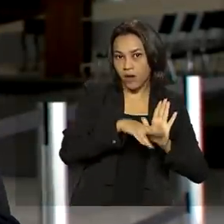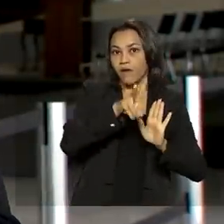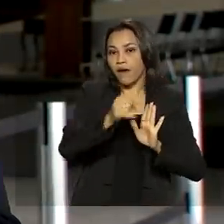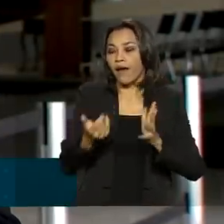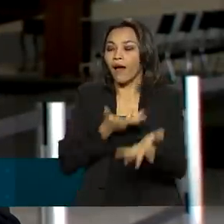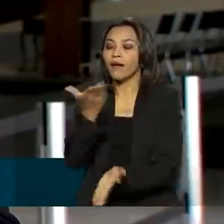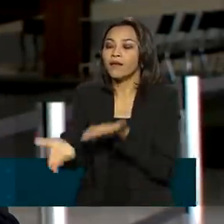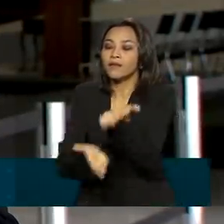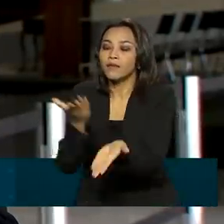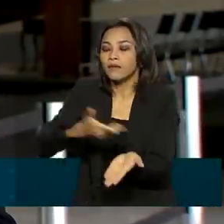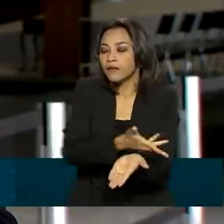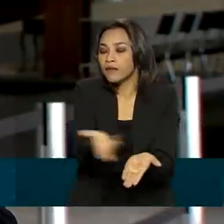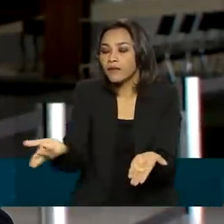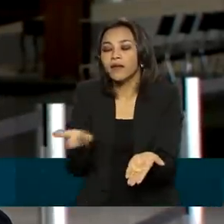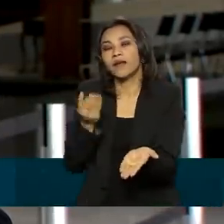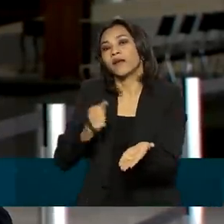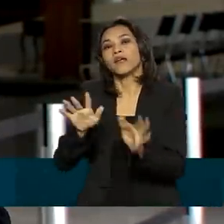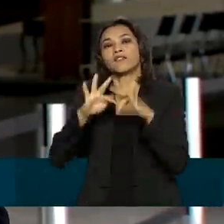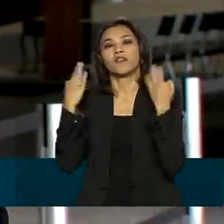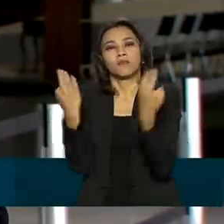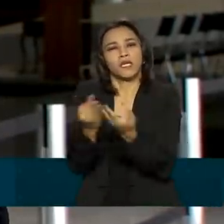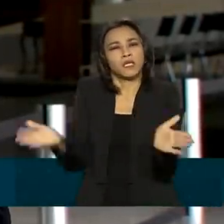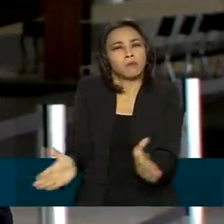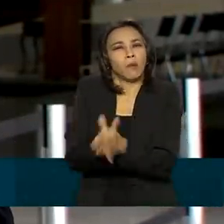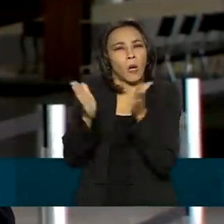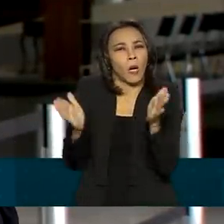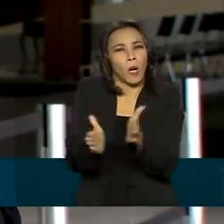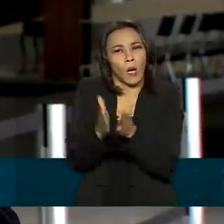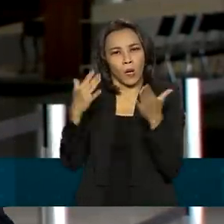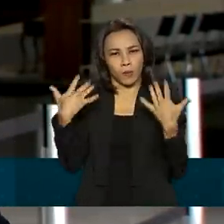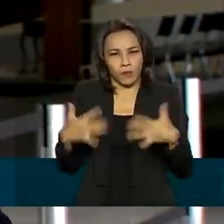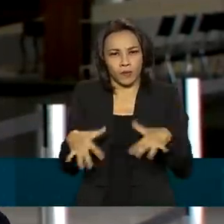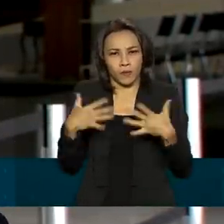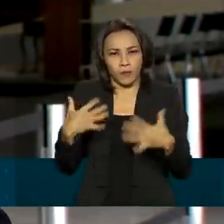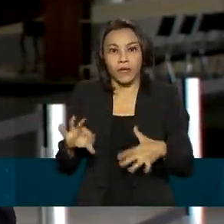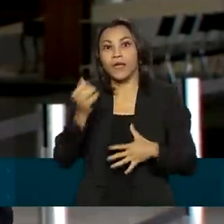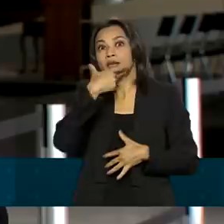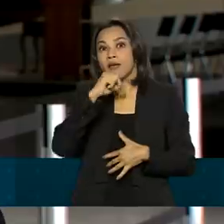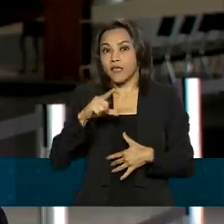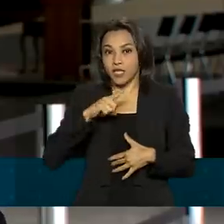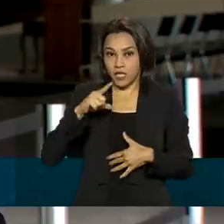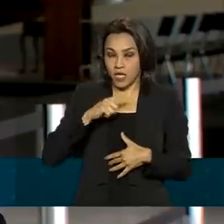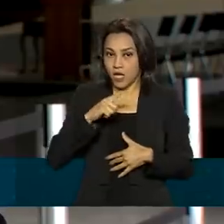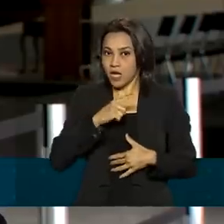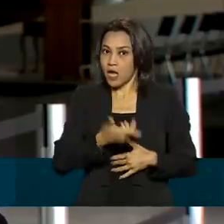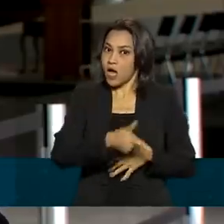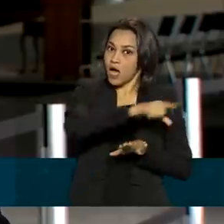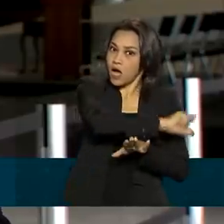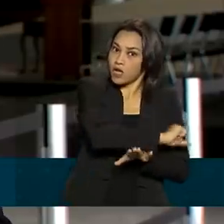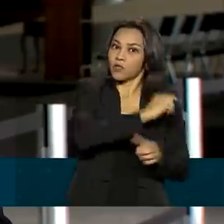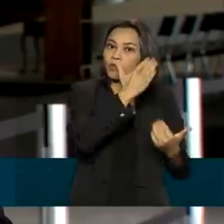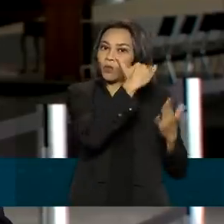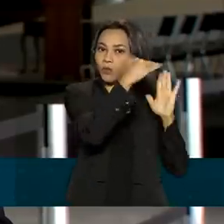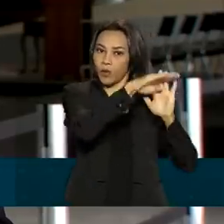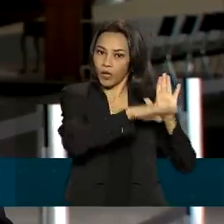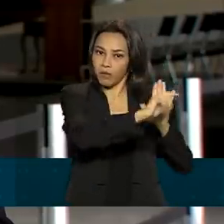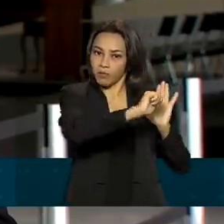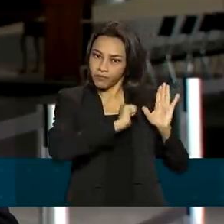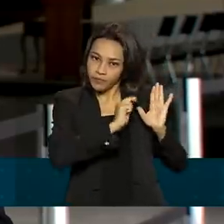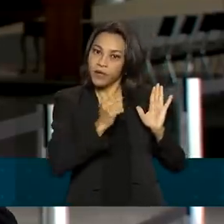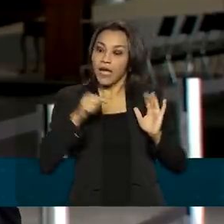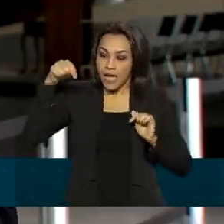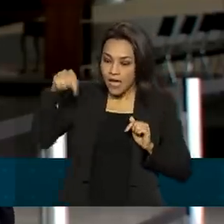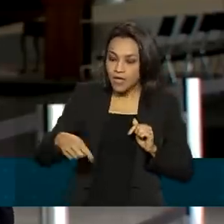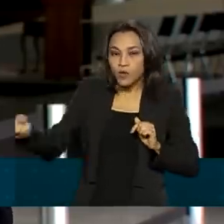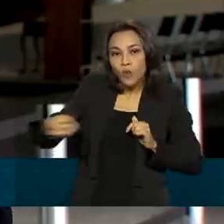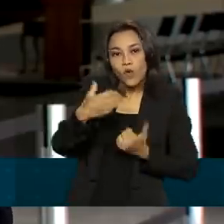famílias que vivem em situação de extrema pobreza e também de pobreza. Quem tinha o Bolsa Família vai receber o Auxílio Brasil automaticamente,